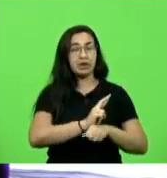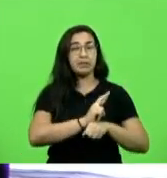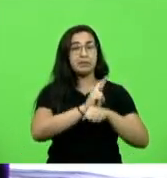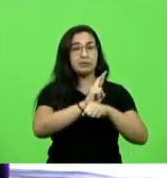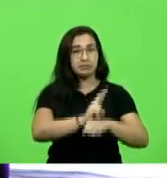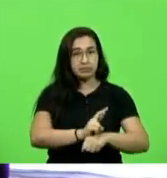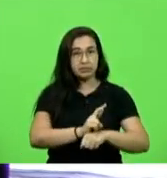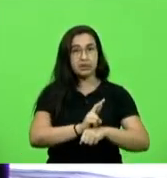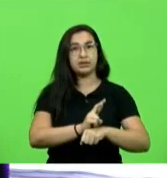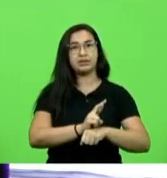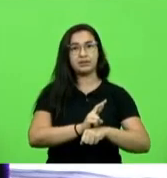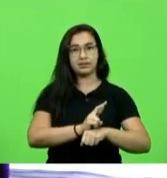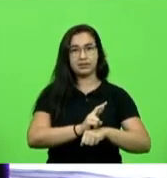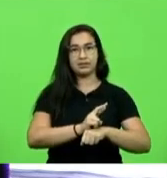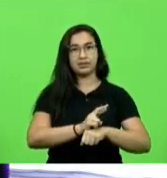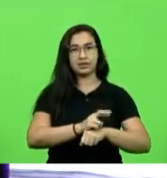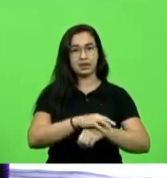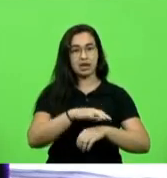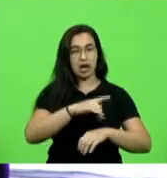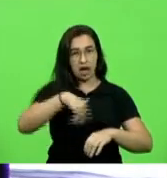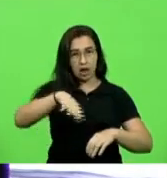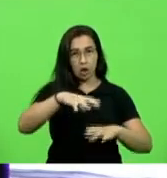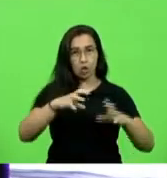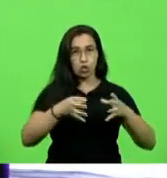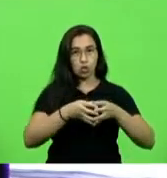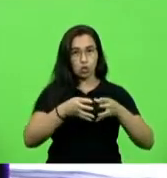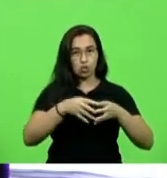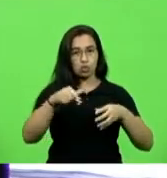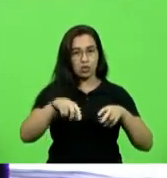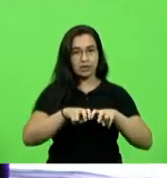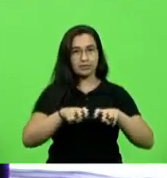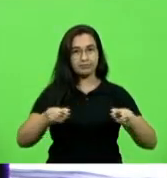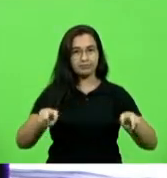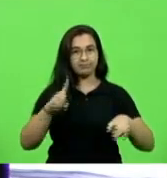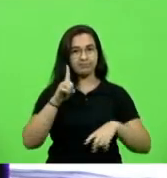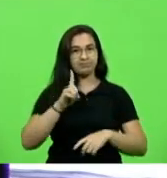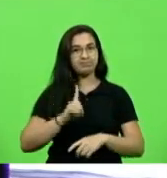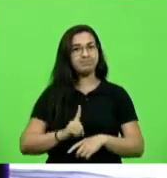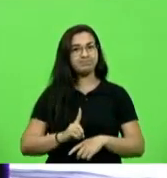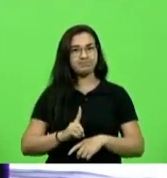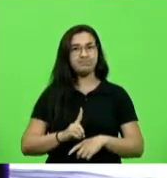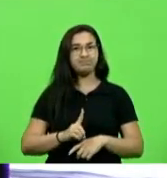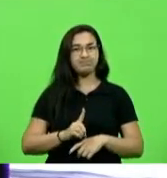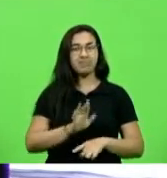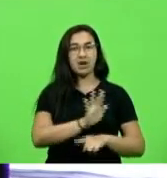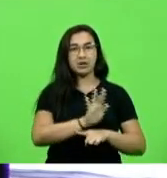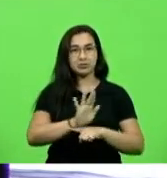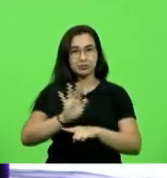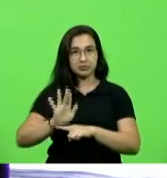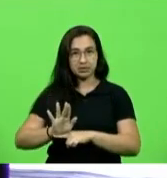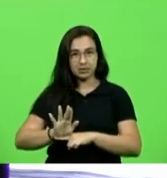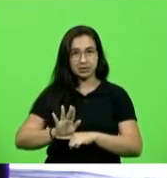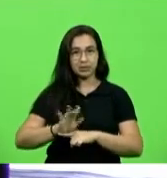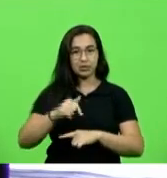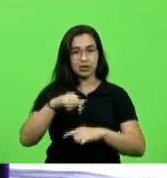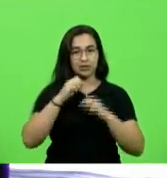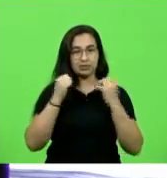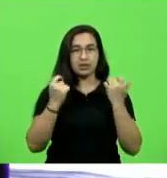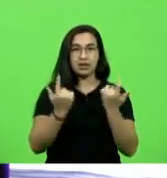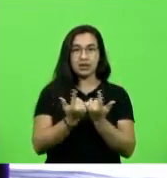o nosso grupo aqui na mesa diretora contribuindo para os trabalhos da casa e integrando